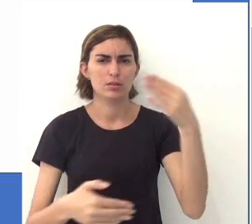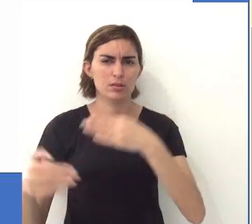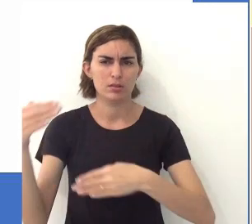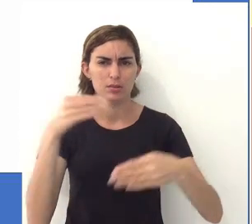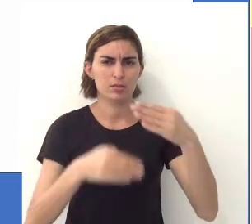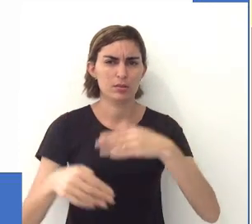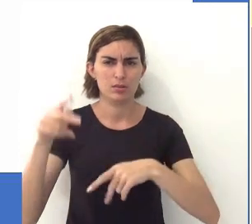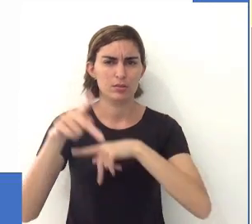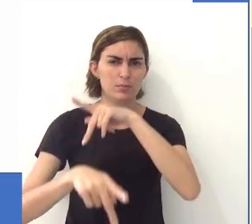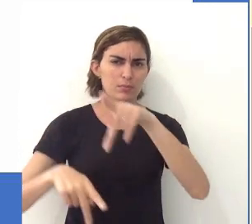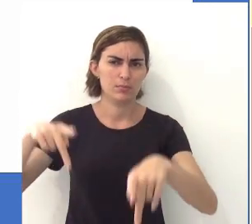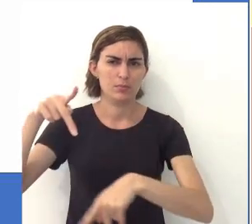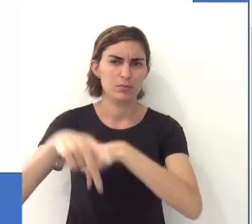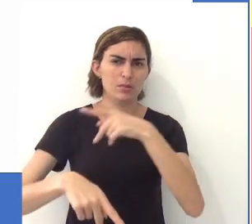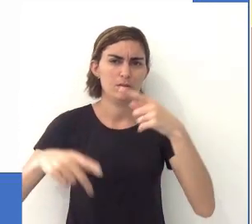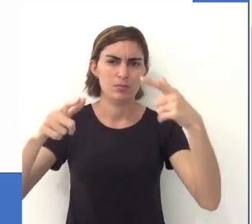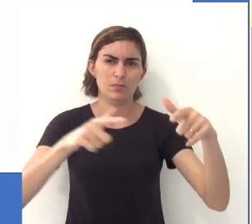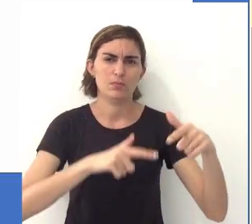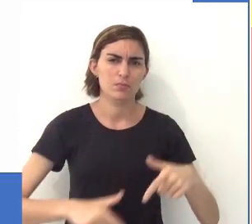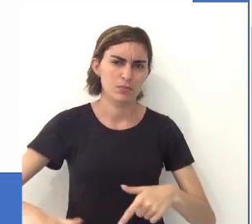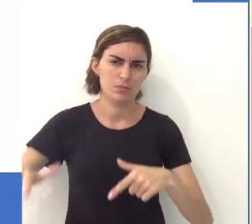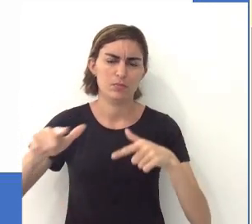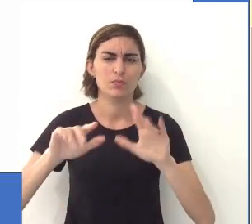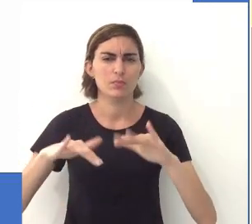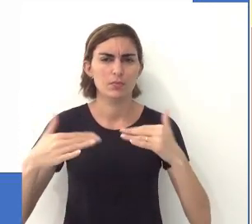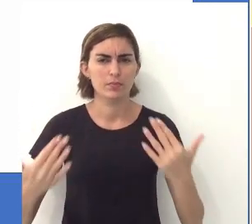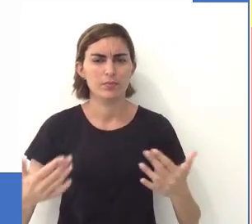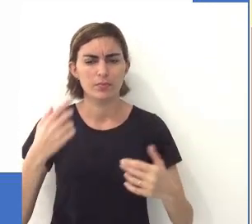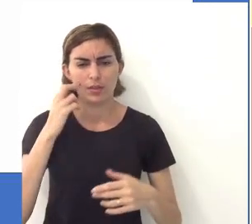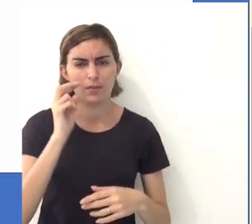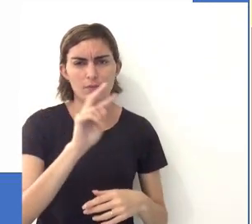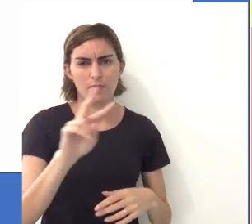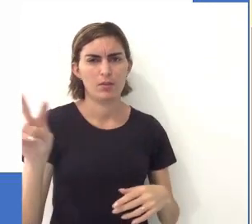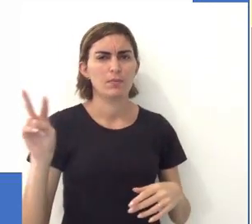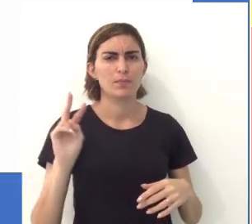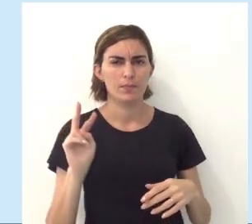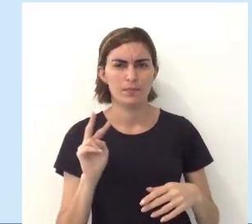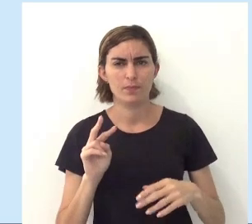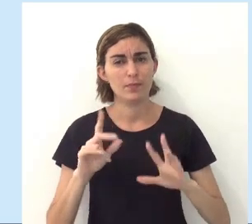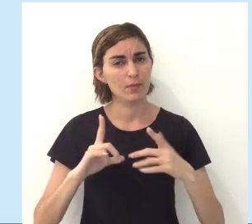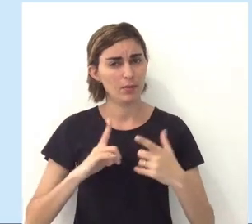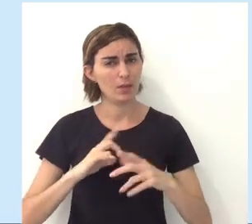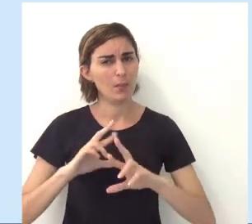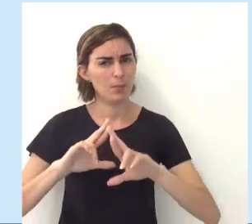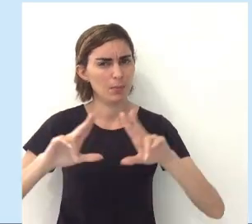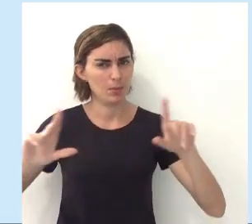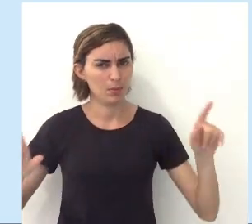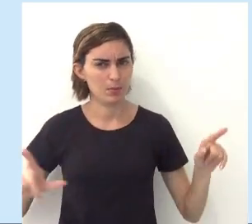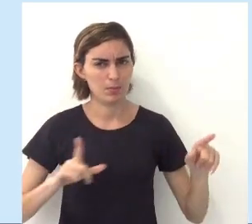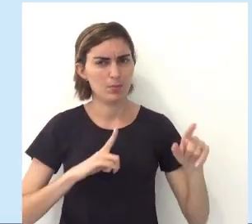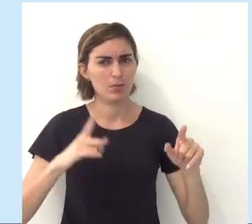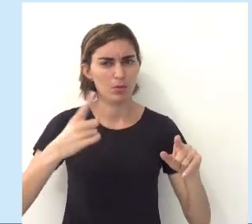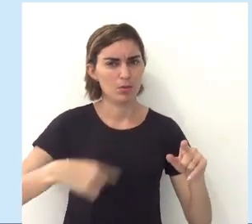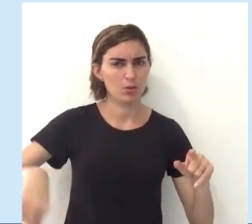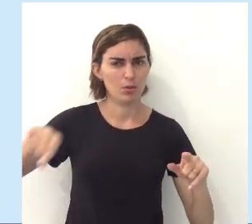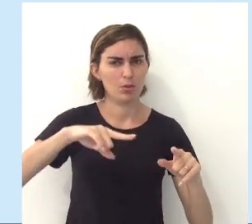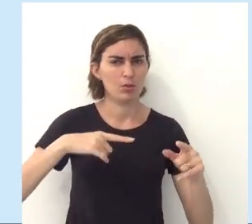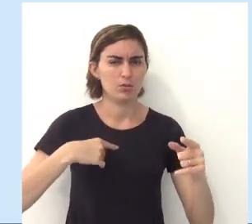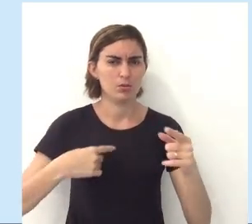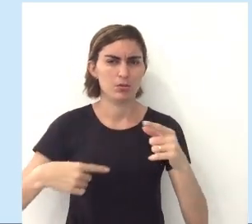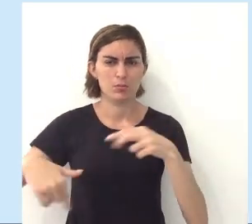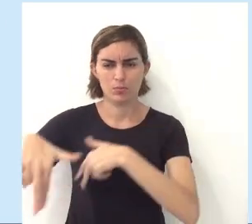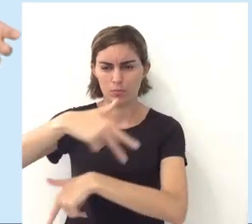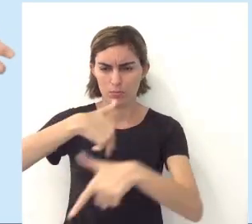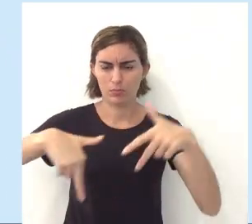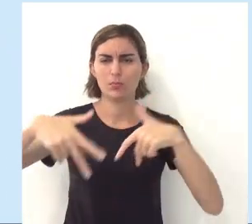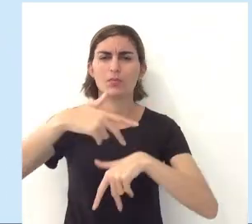acesso de pessoas aos ambientes, tá? Então, olha para mim. Existem várias formas de nós nos